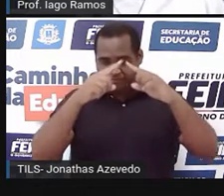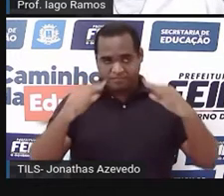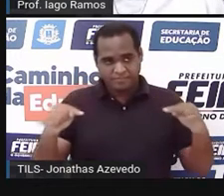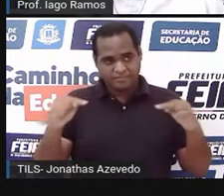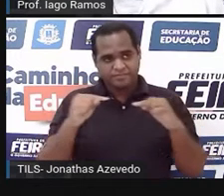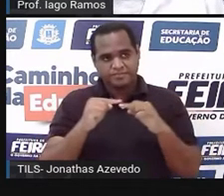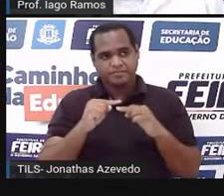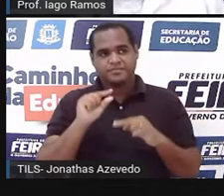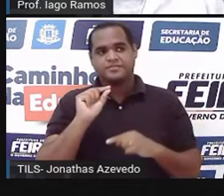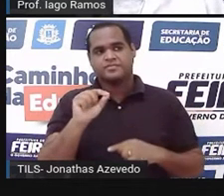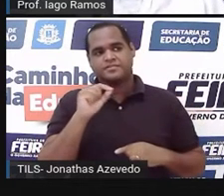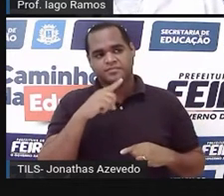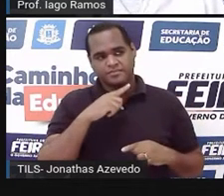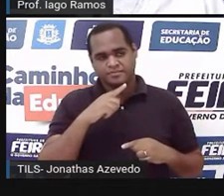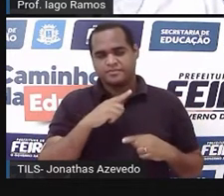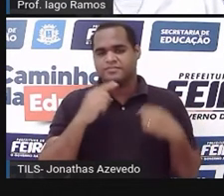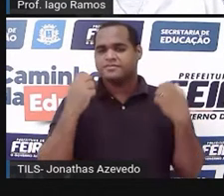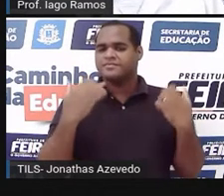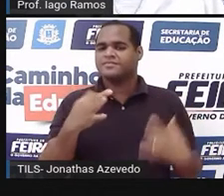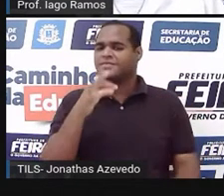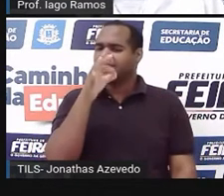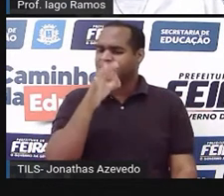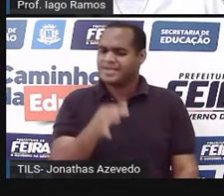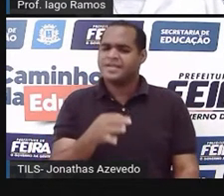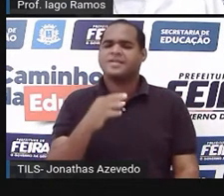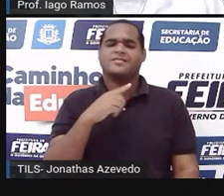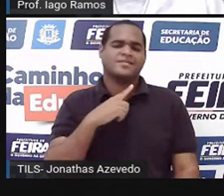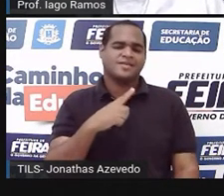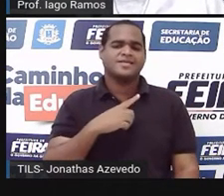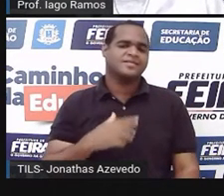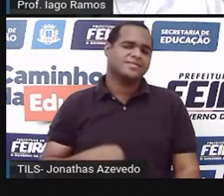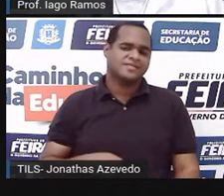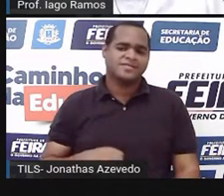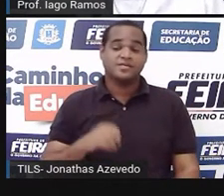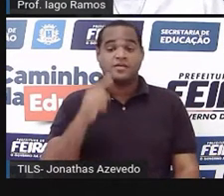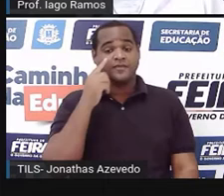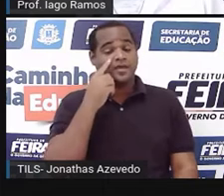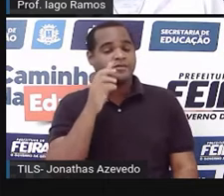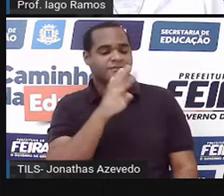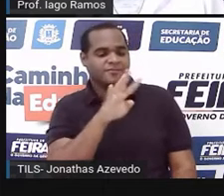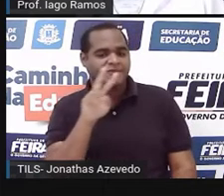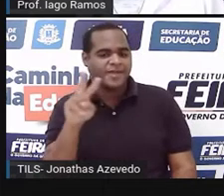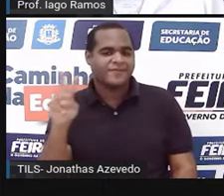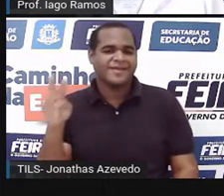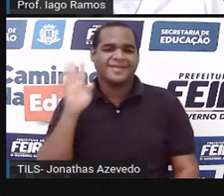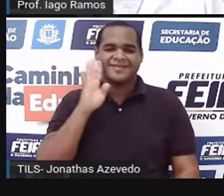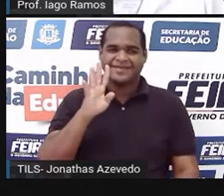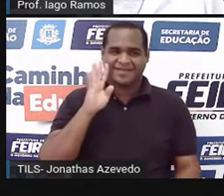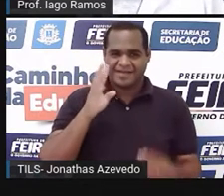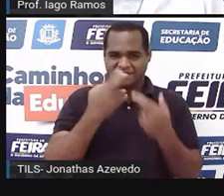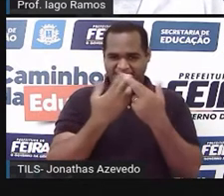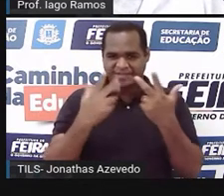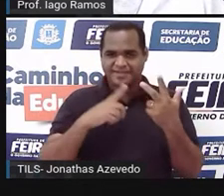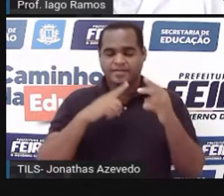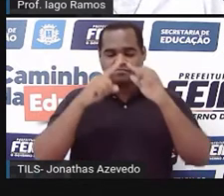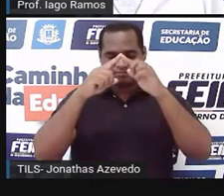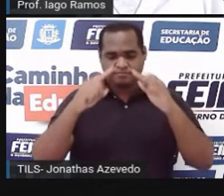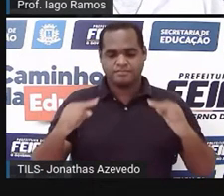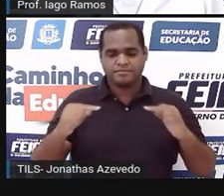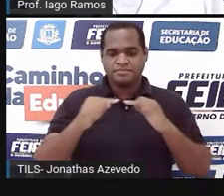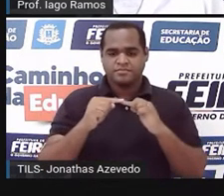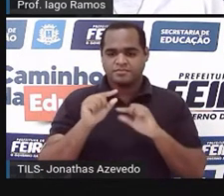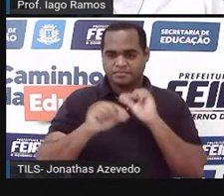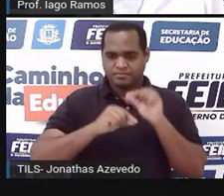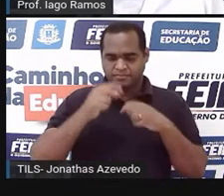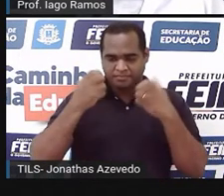triângulos, exatamente, a gente viu bastante coisa legal sobre os triângulos. E o